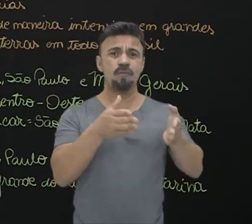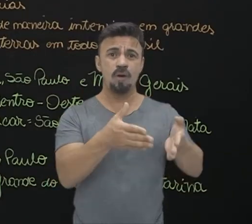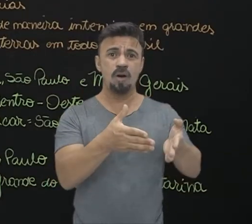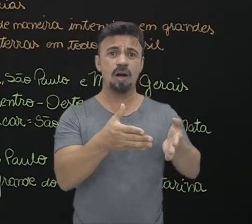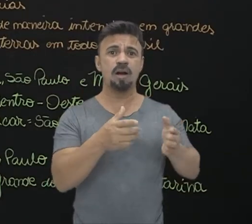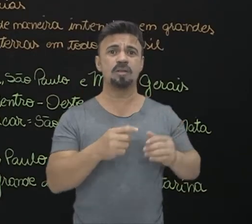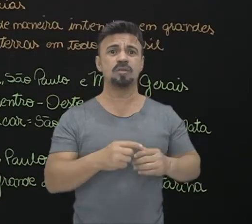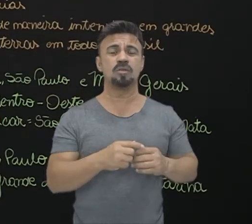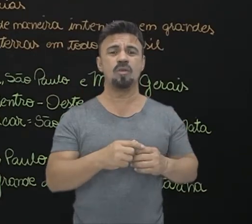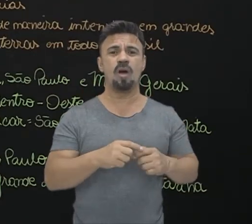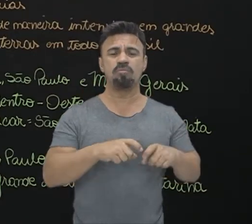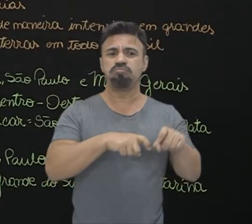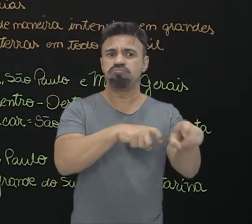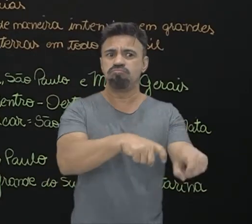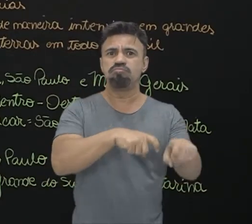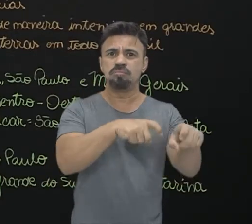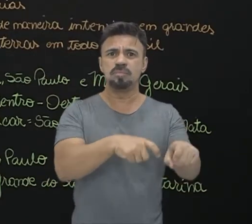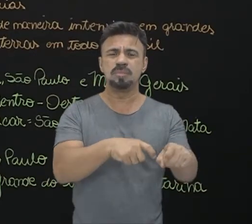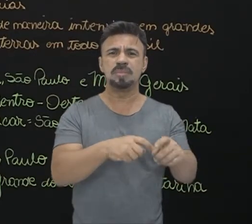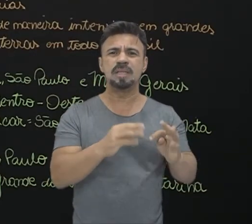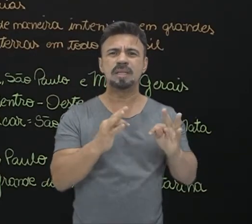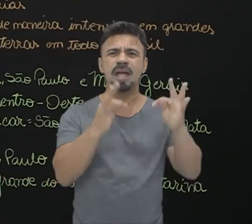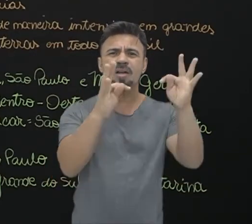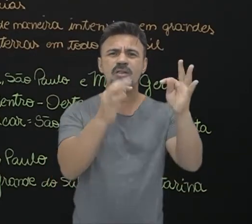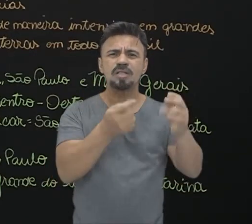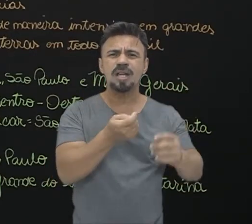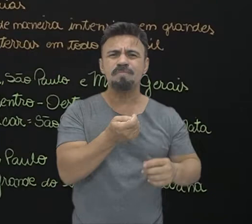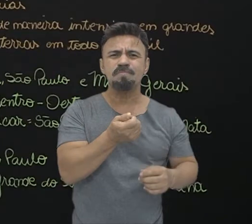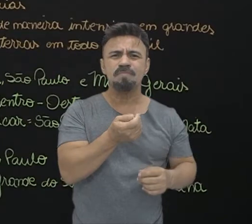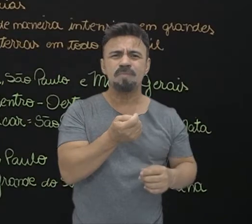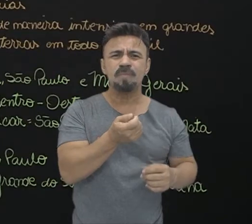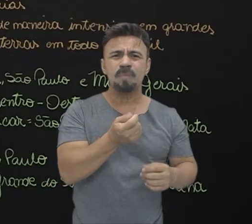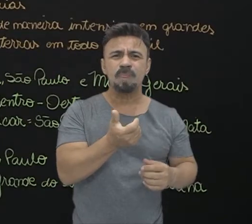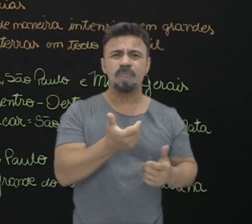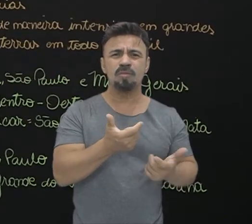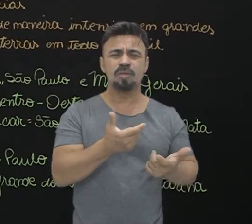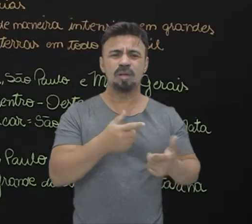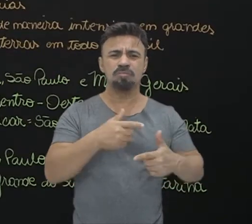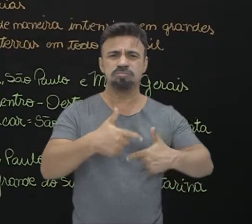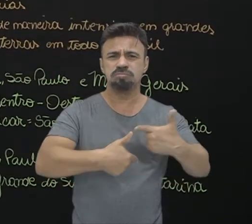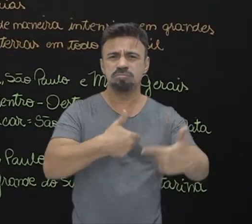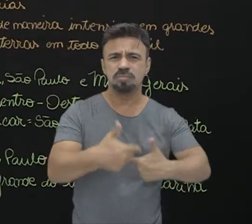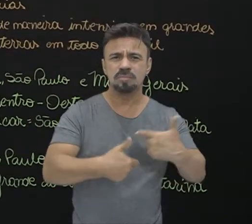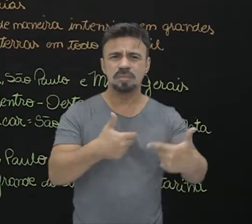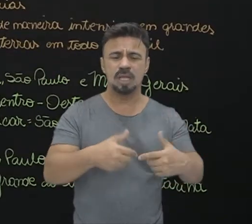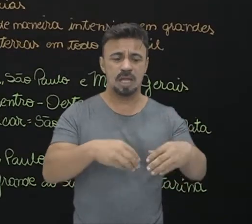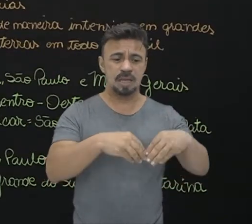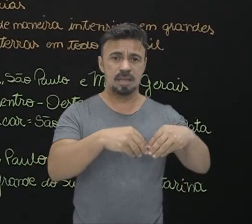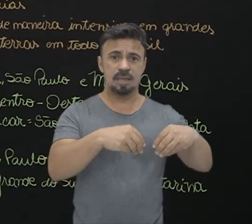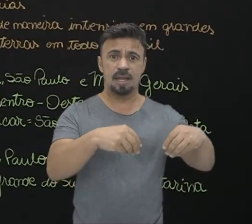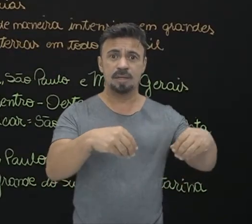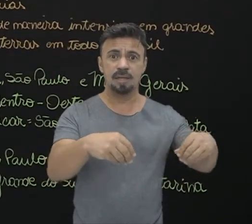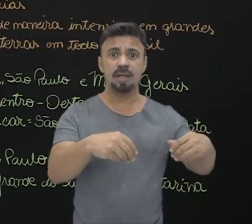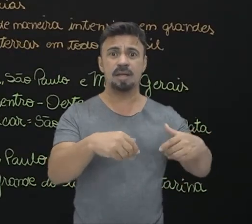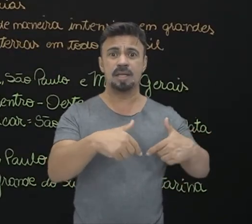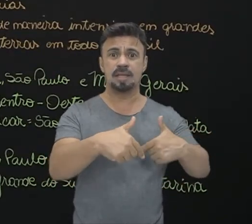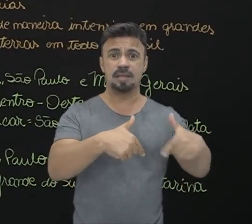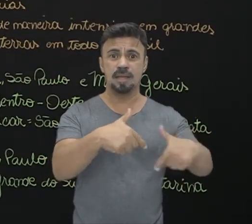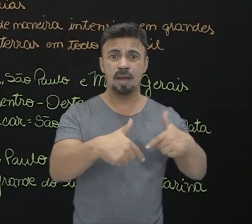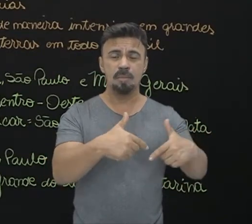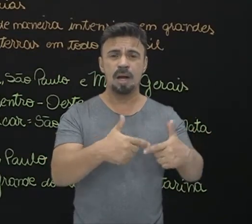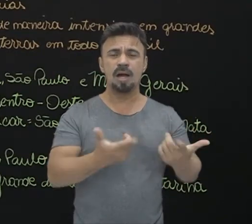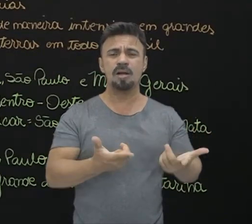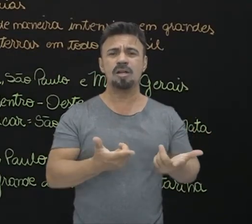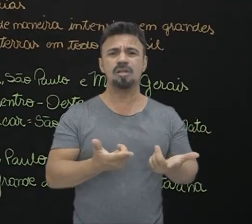na produção com pouca tecnologia. A produtividade da terra não é tão